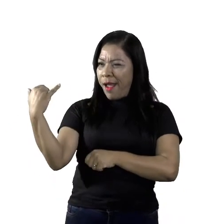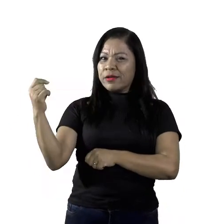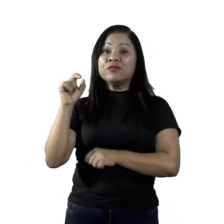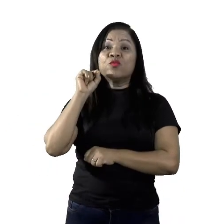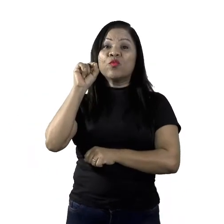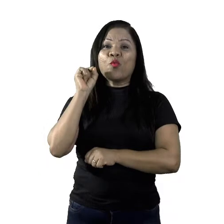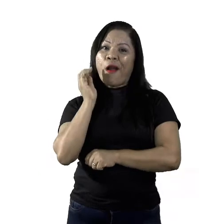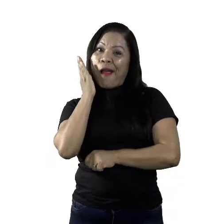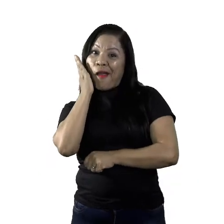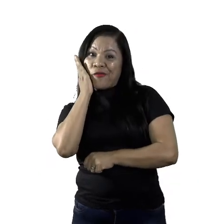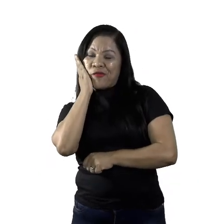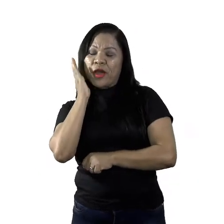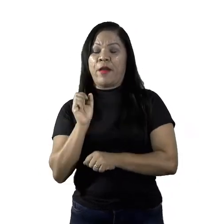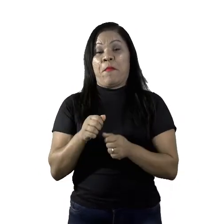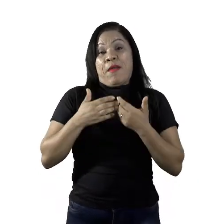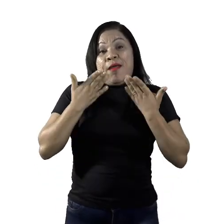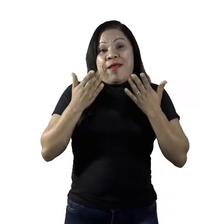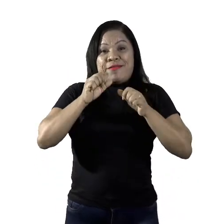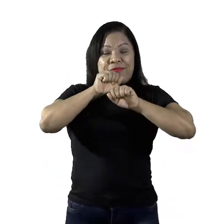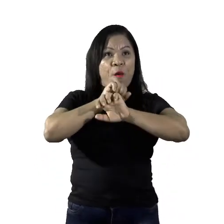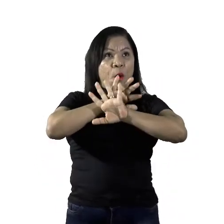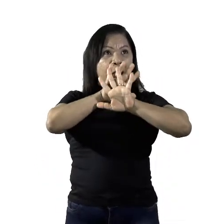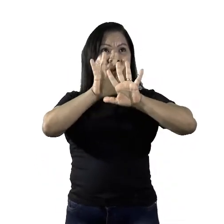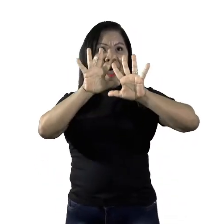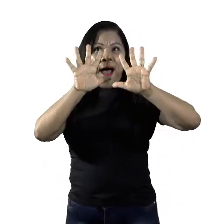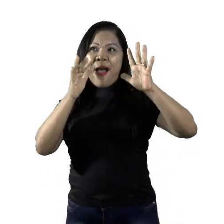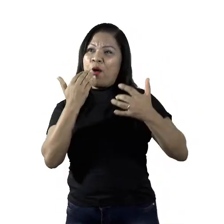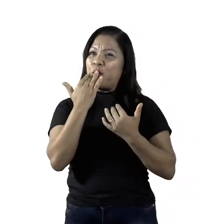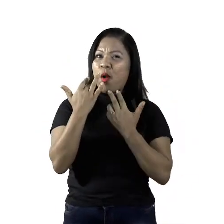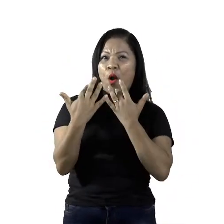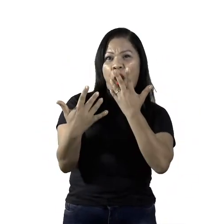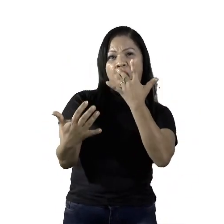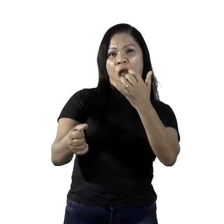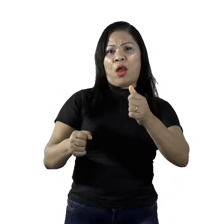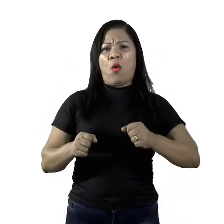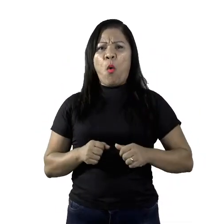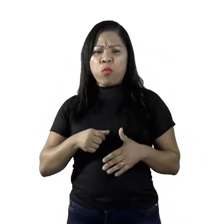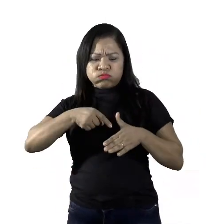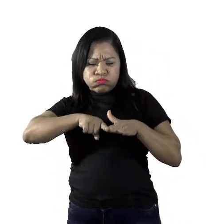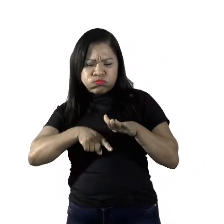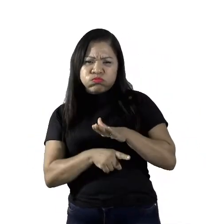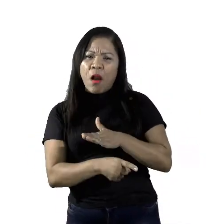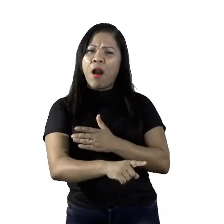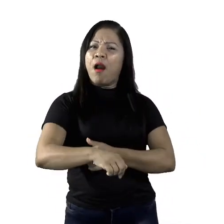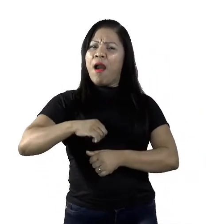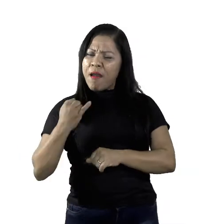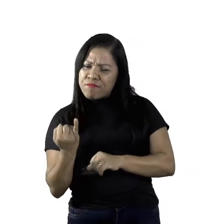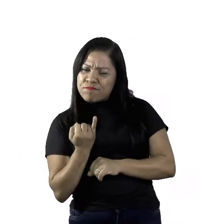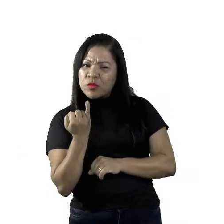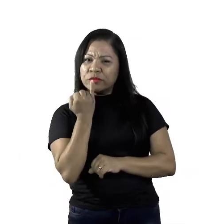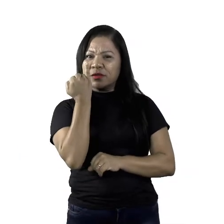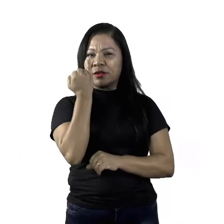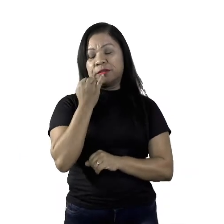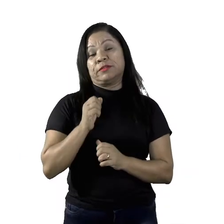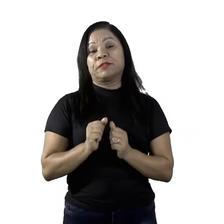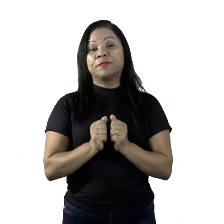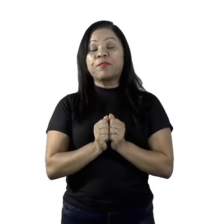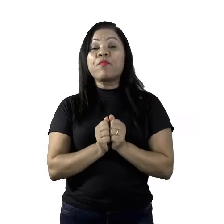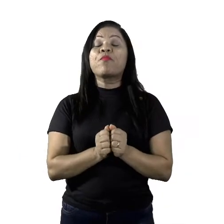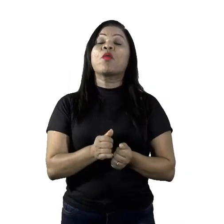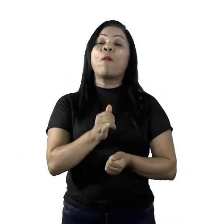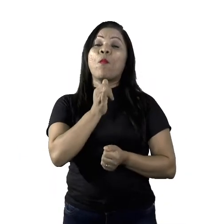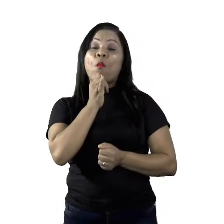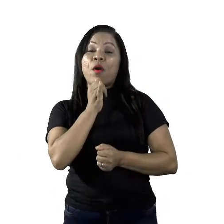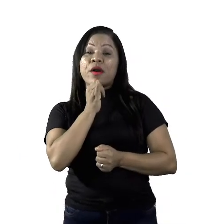é fundamental. Um grande animal que é ícone da sua beleza é o macho do